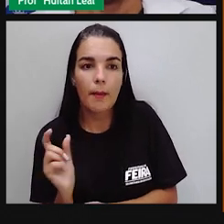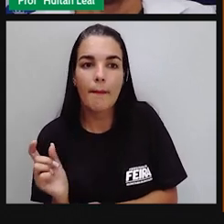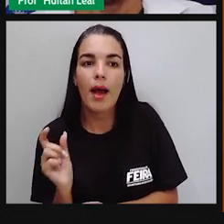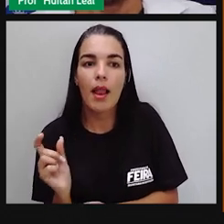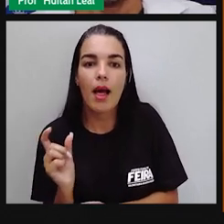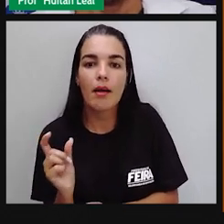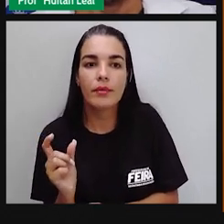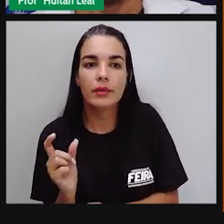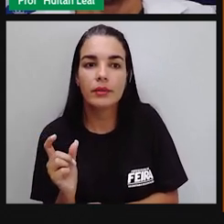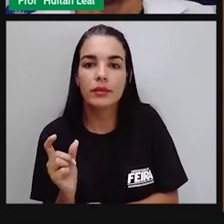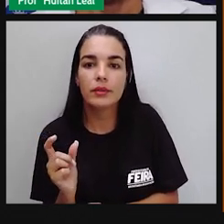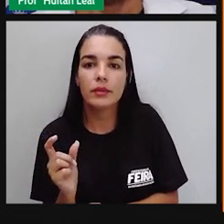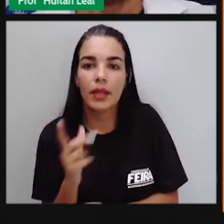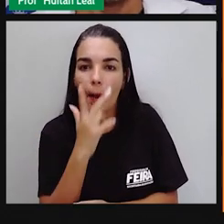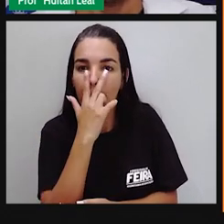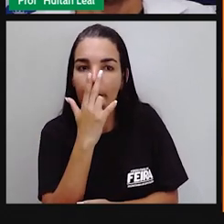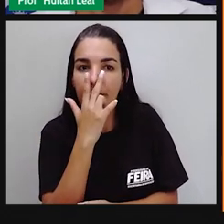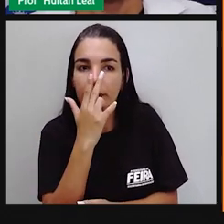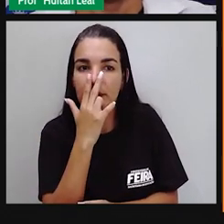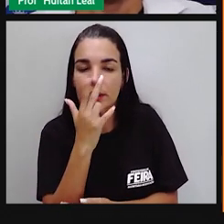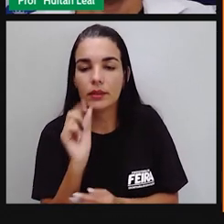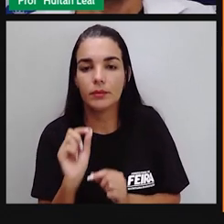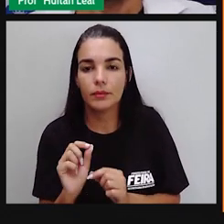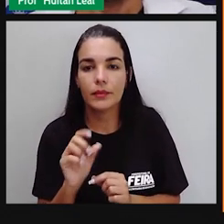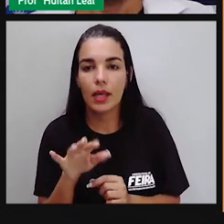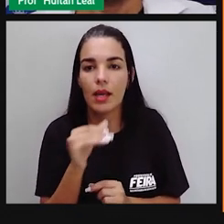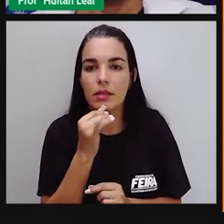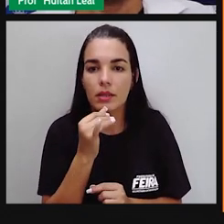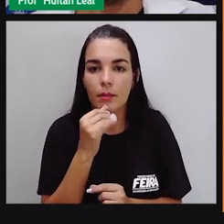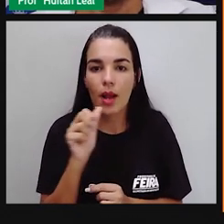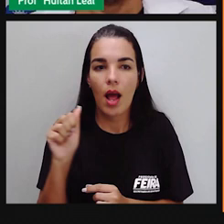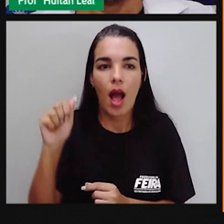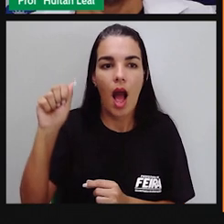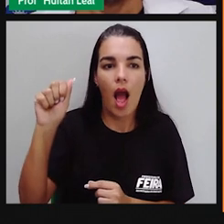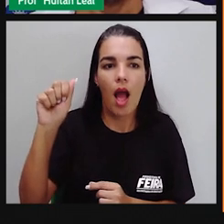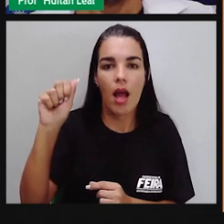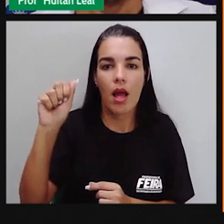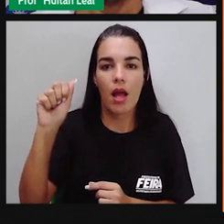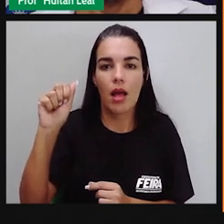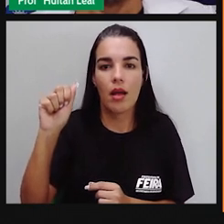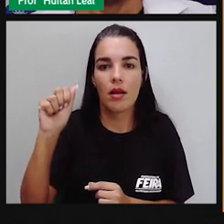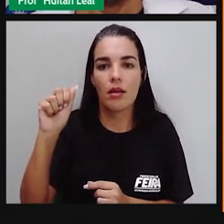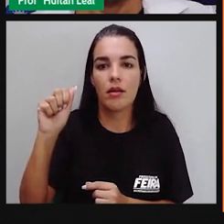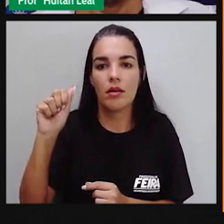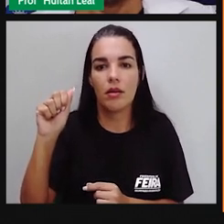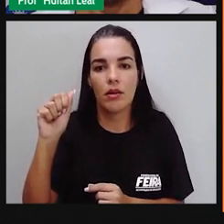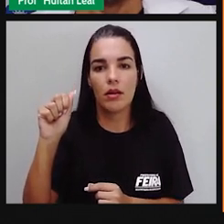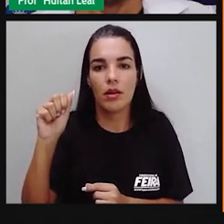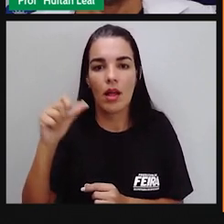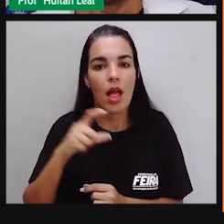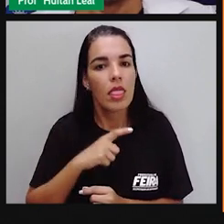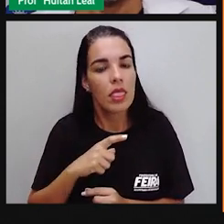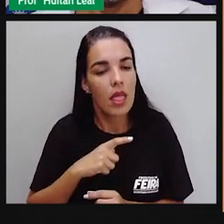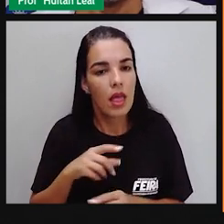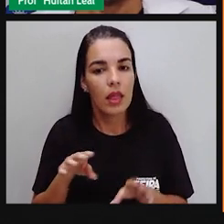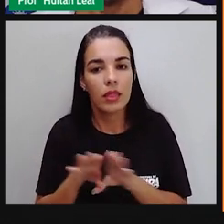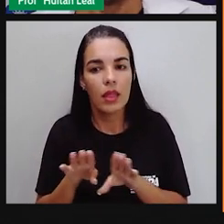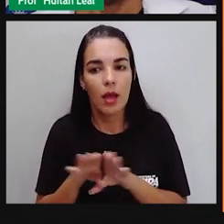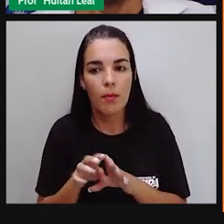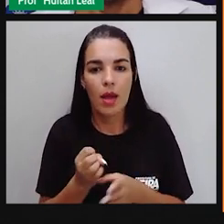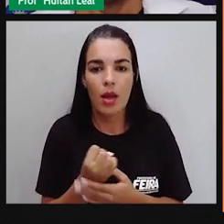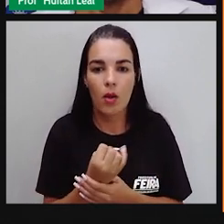palavras, entre ambas. metonímia. Então, observem. Existem também uma quantidade